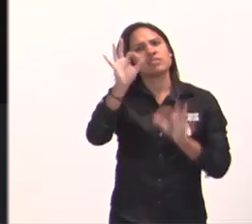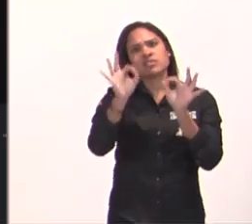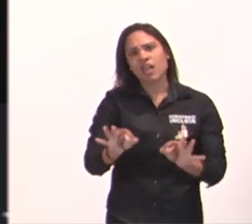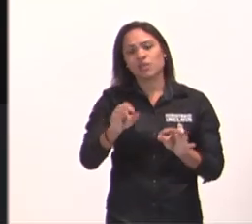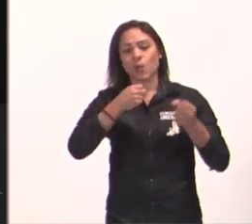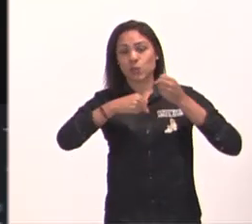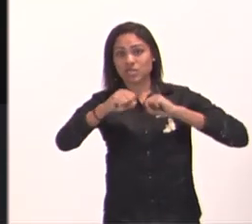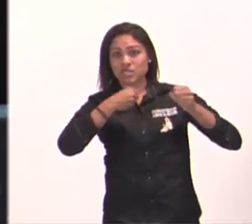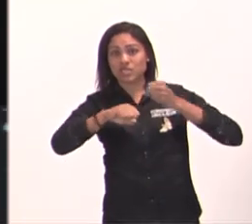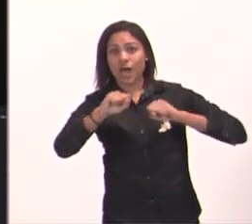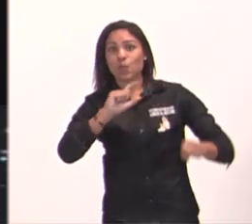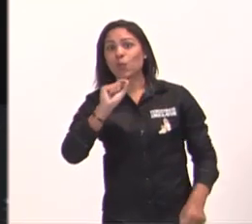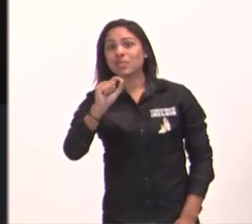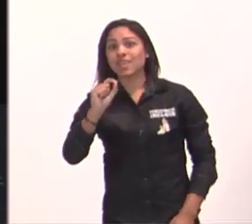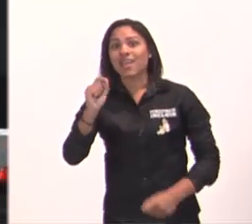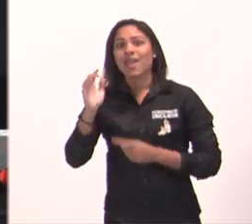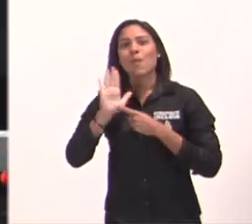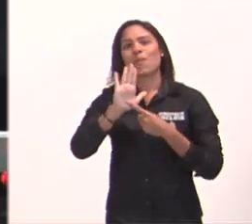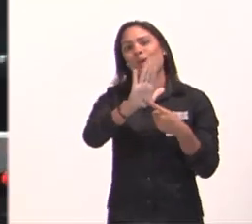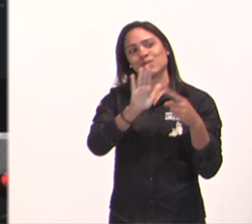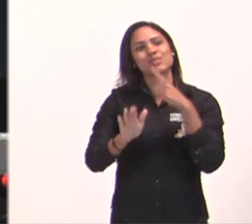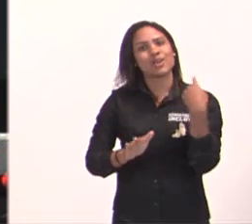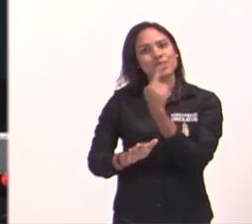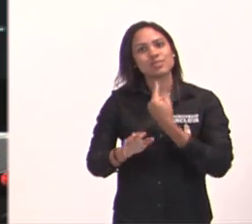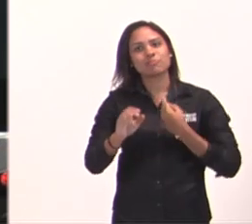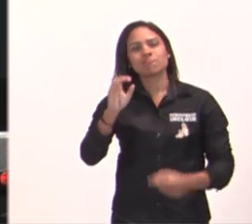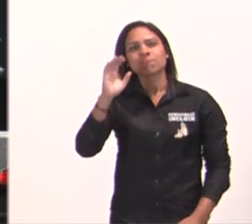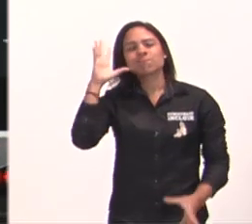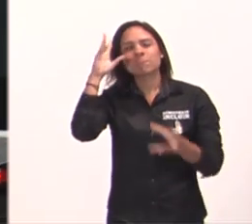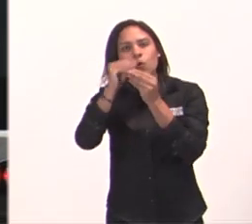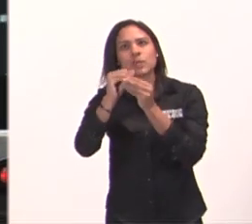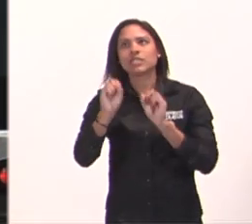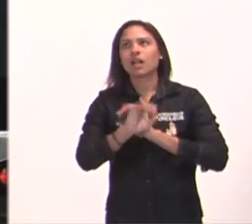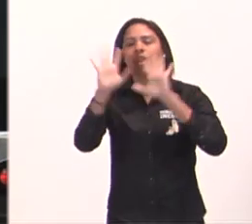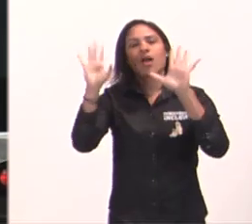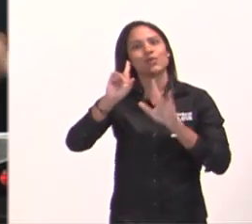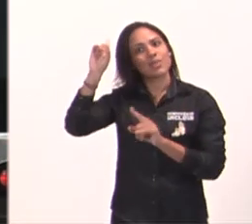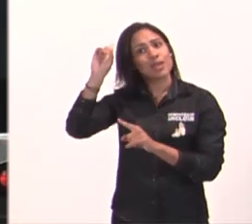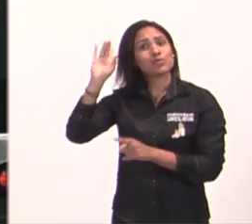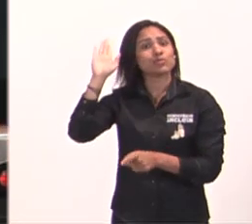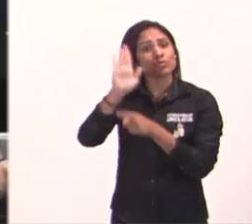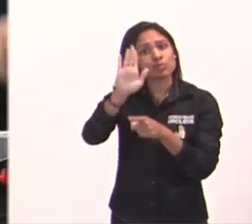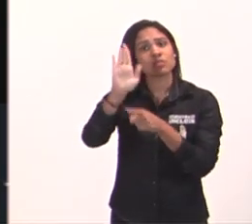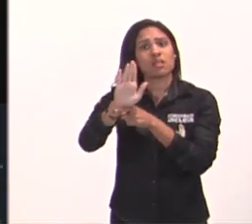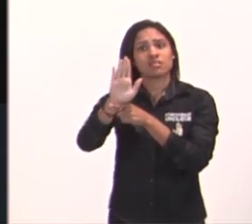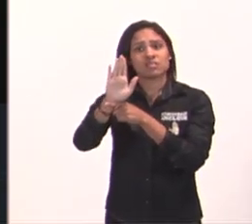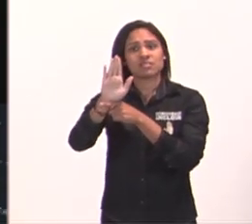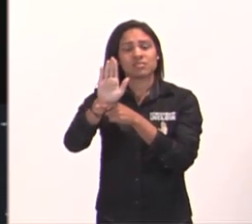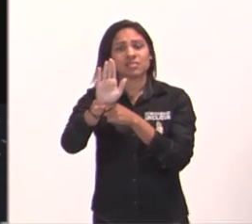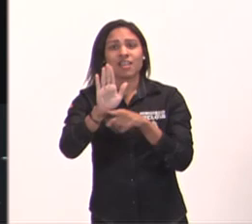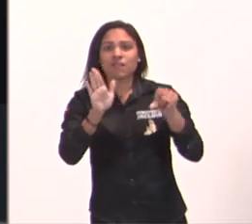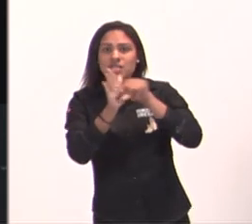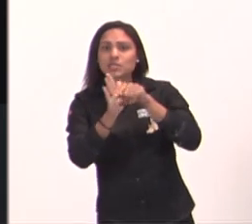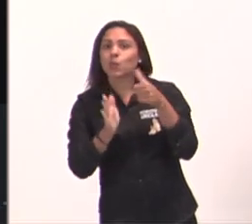ele está nos ajudando a compreender isso, ele vai dizer assim ó, no versículo 1, Deus é o nosso refúgio e